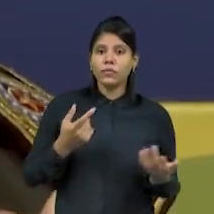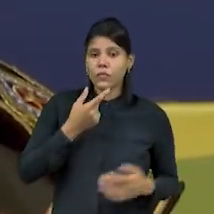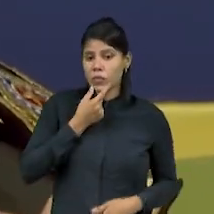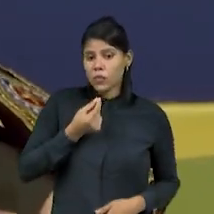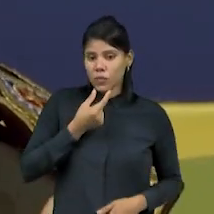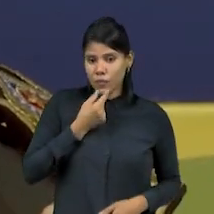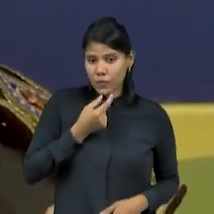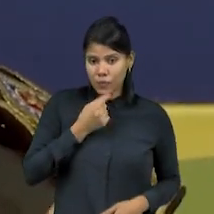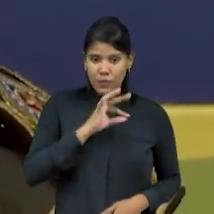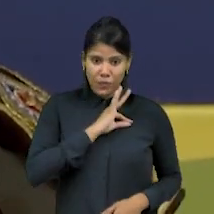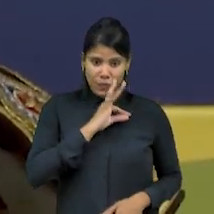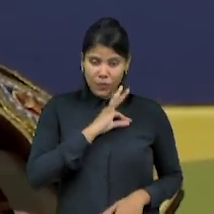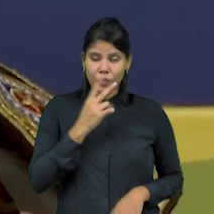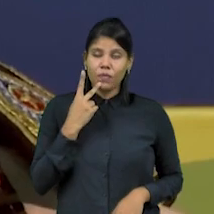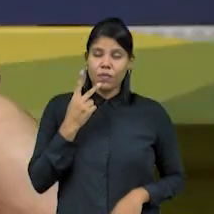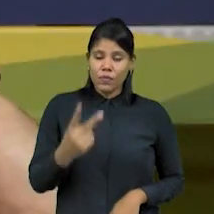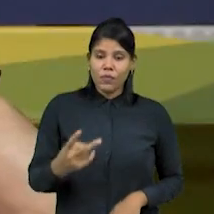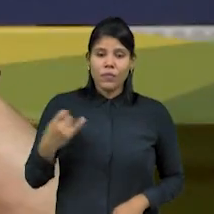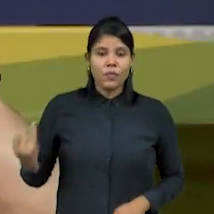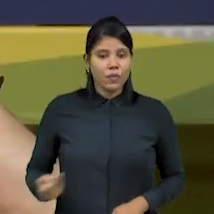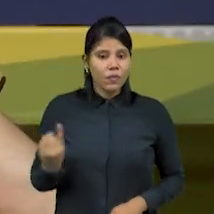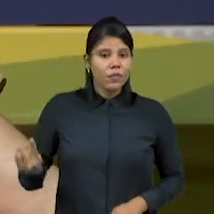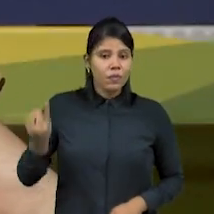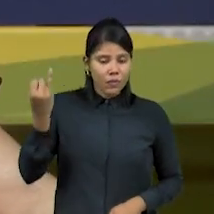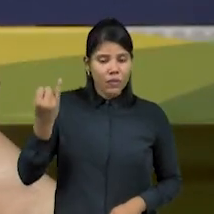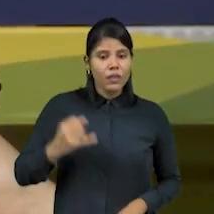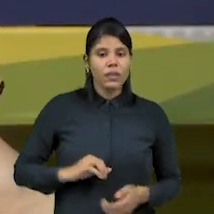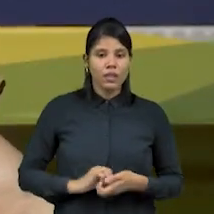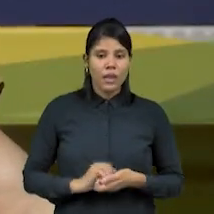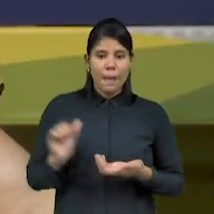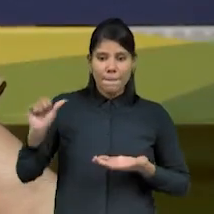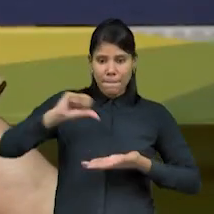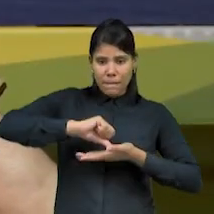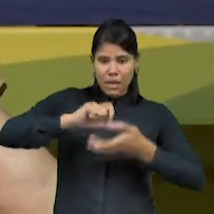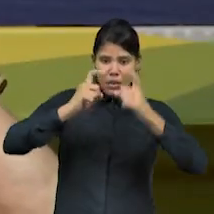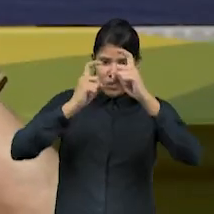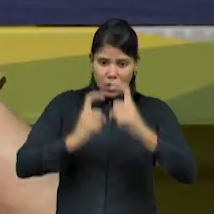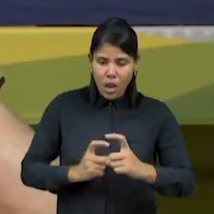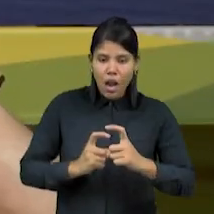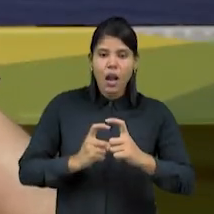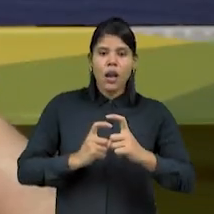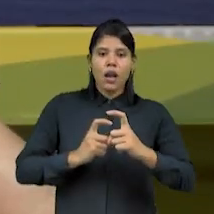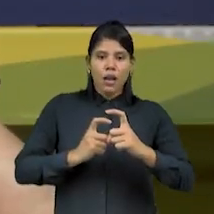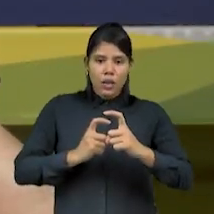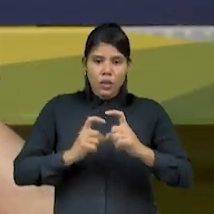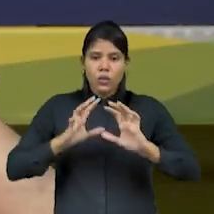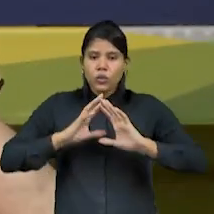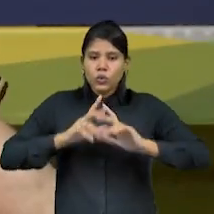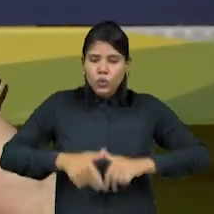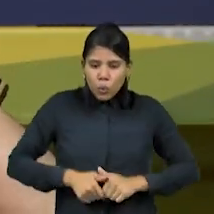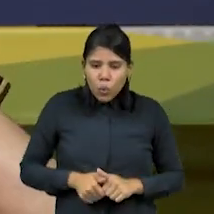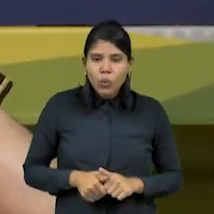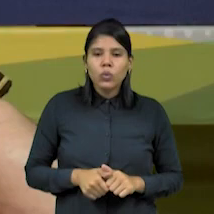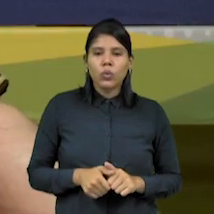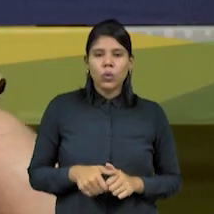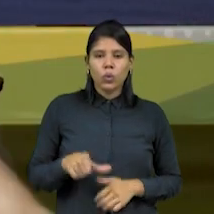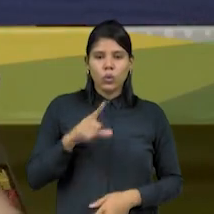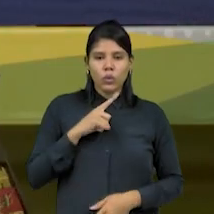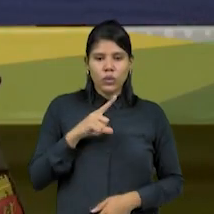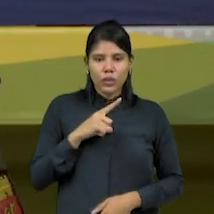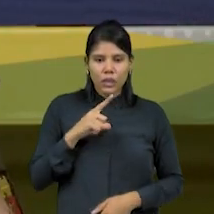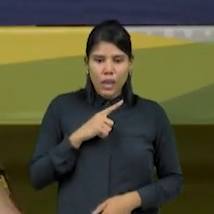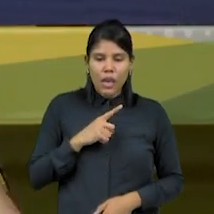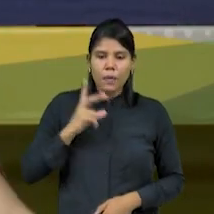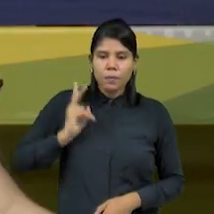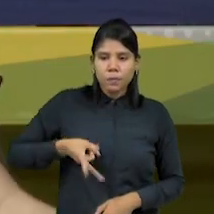eficiência no reforço da segurança. As bases do raio, seleção, doutrina, treinamento e motivação, vem sendo mantida